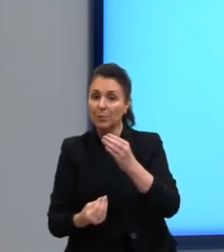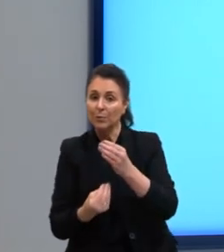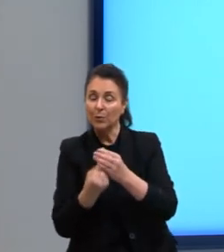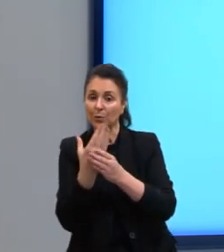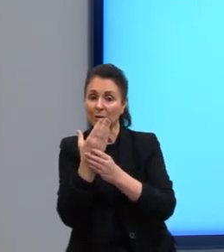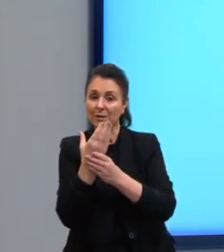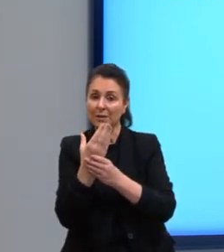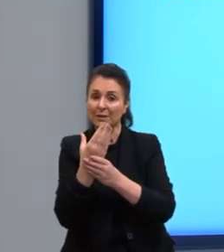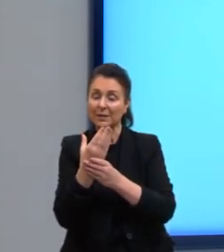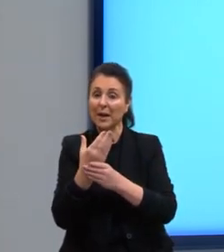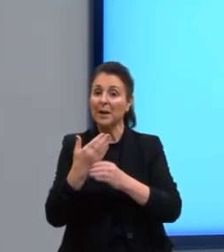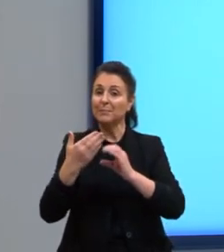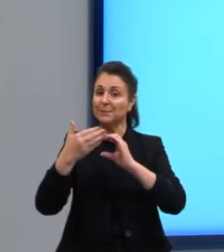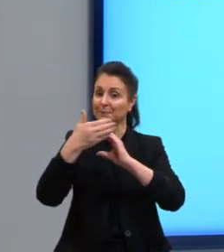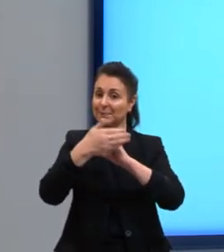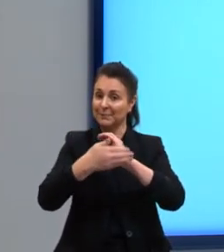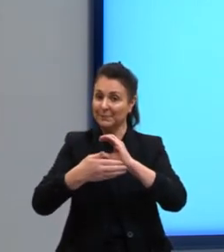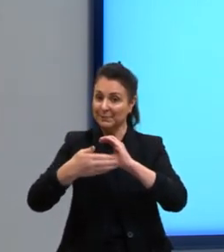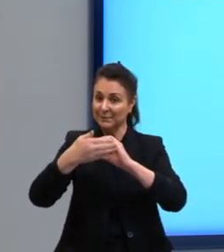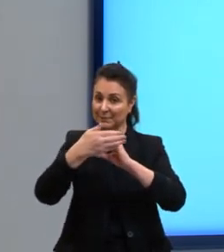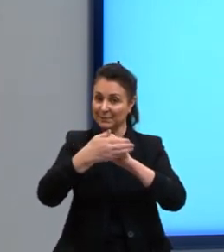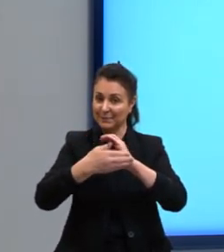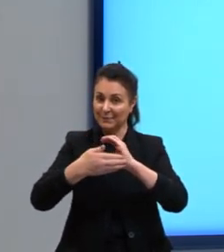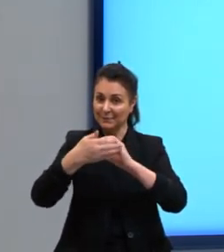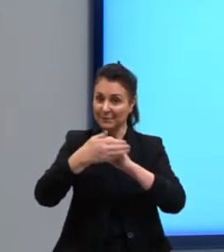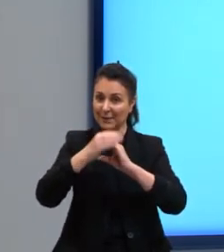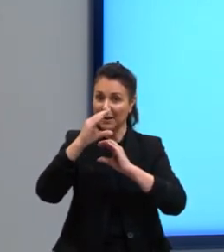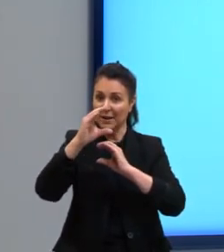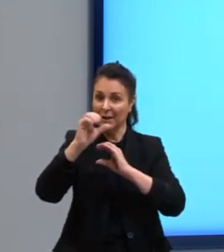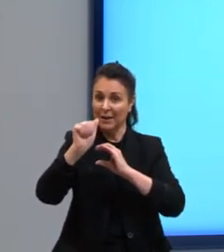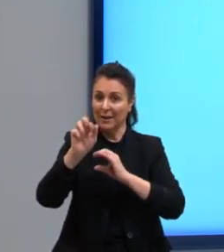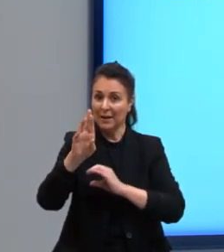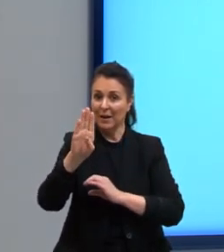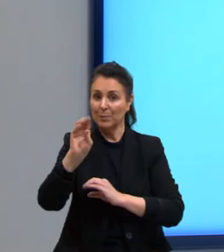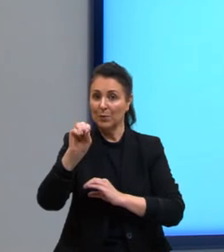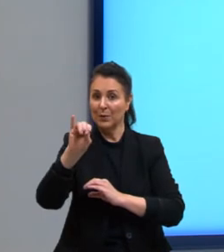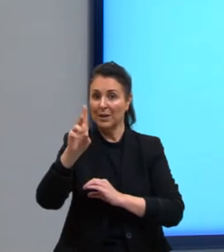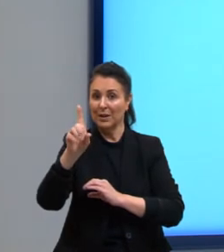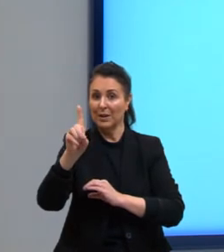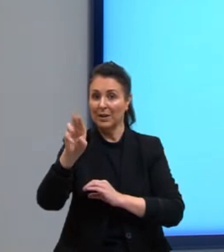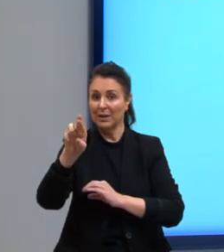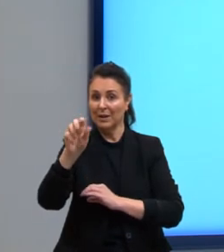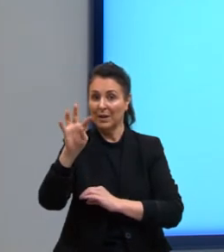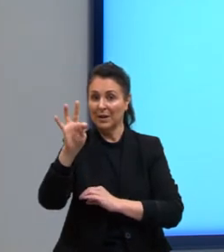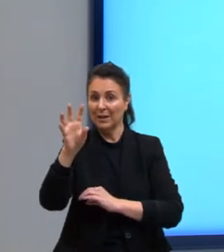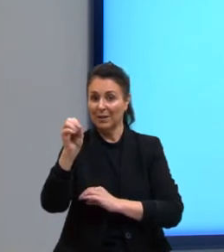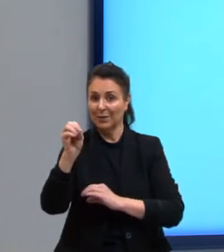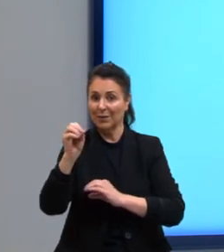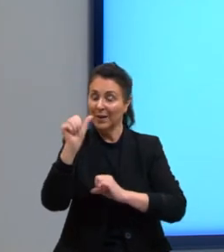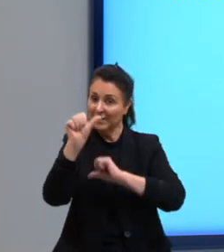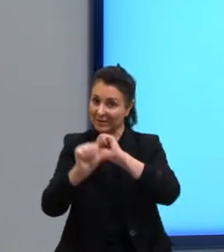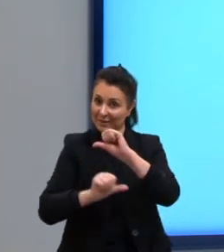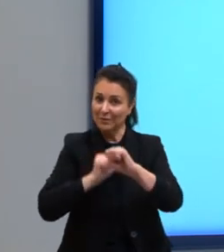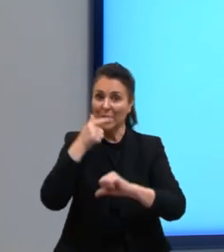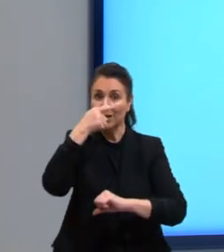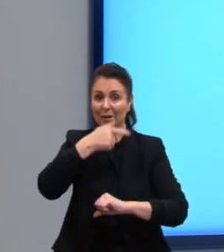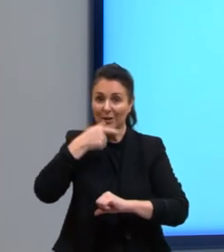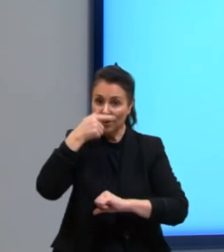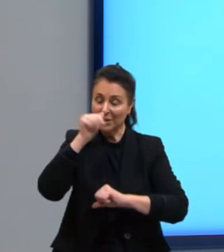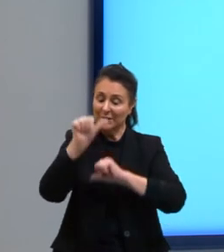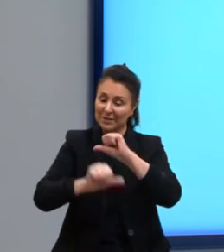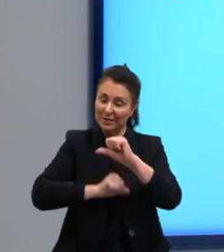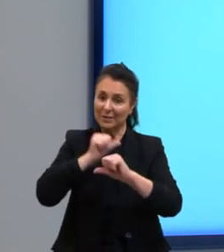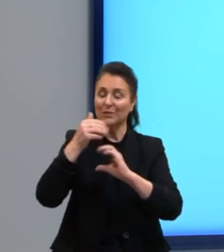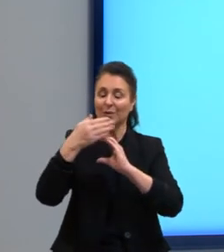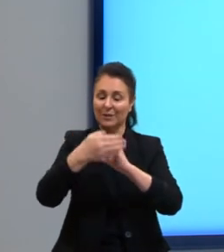carboidratos, o carboidrato, ele se transforma na glicose, a glicose, carboidrato ali, ele se transforma um no outro lá.